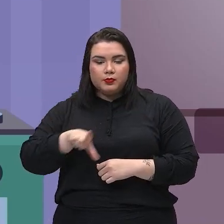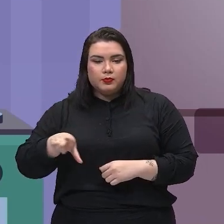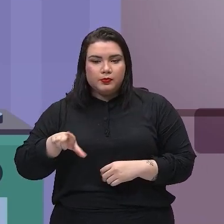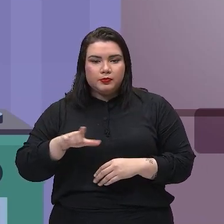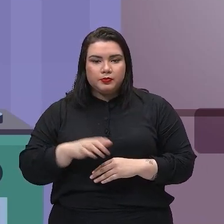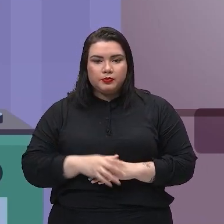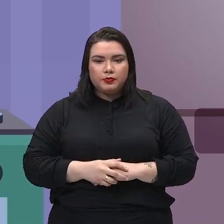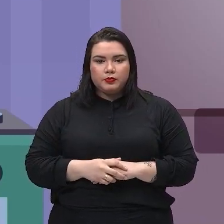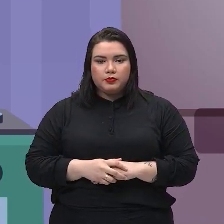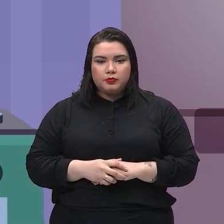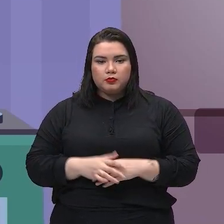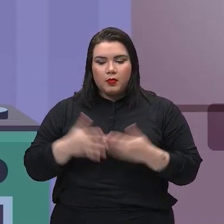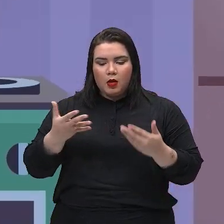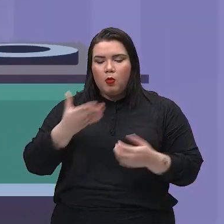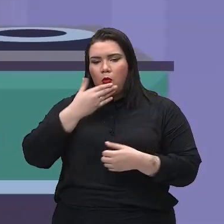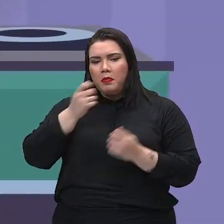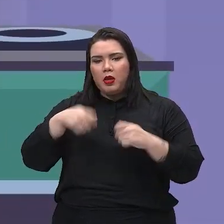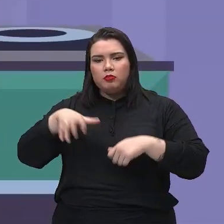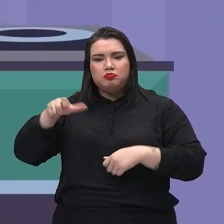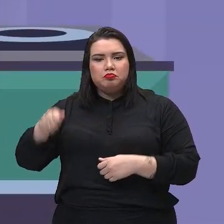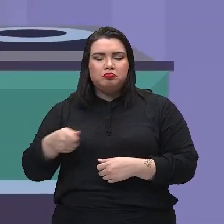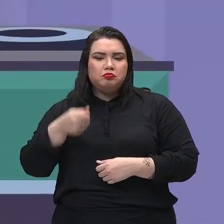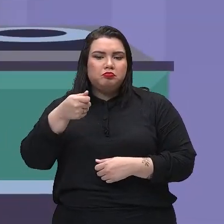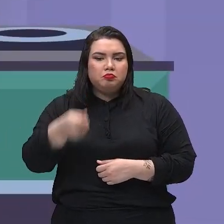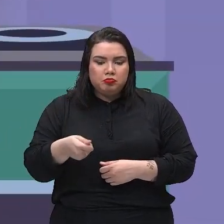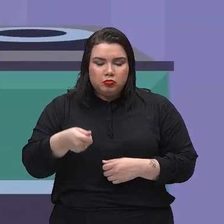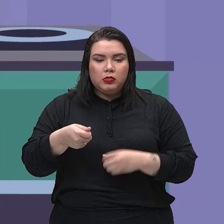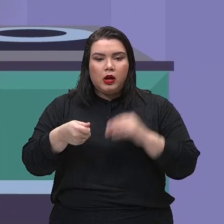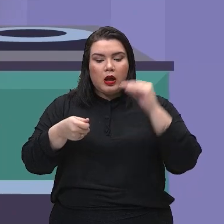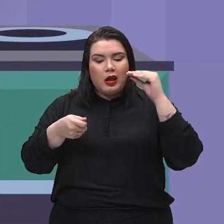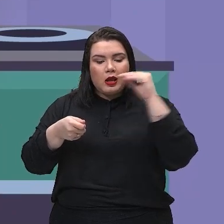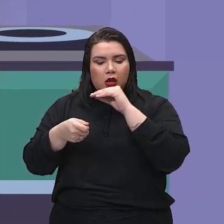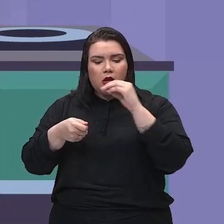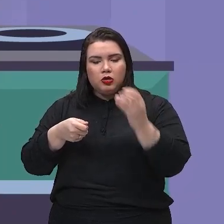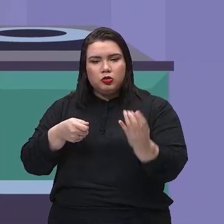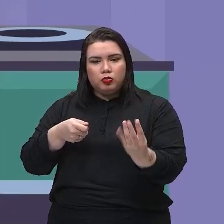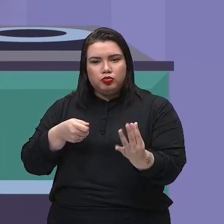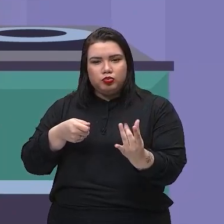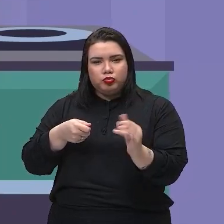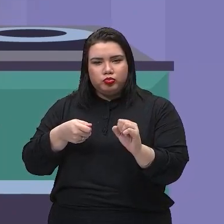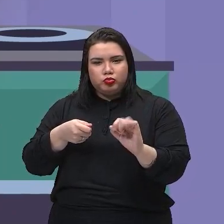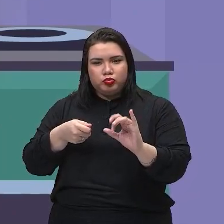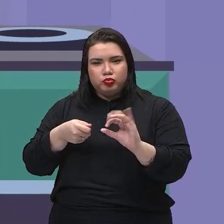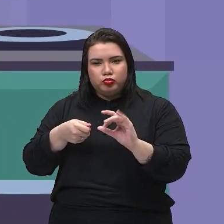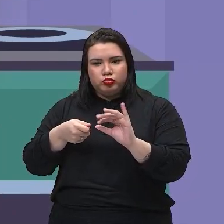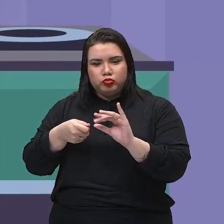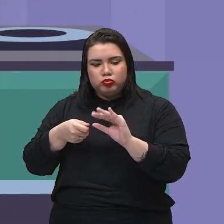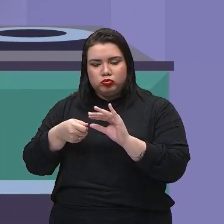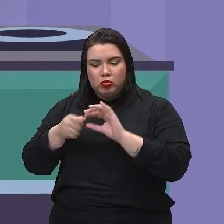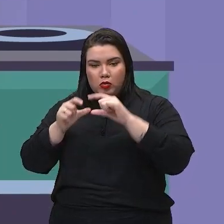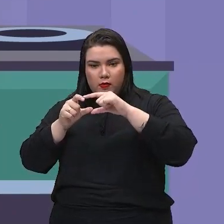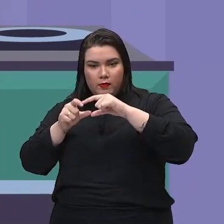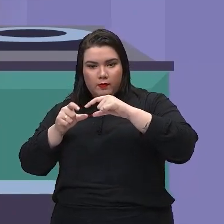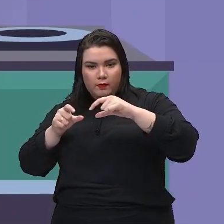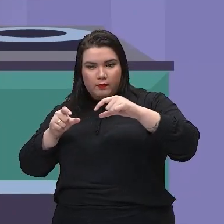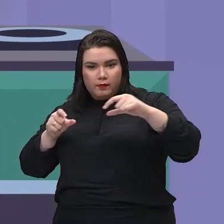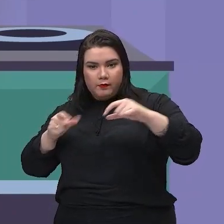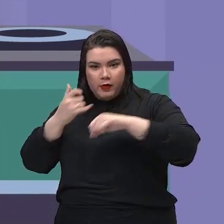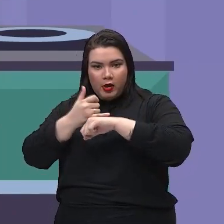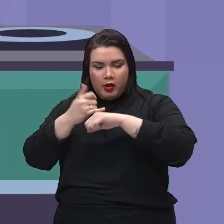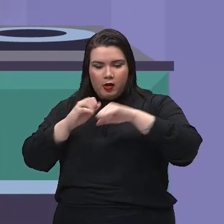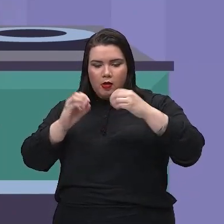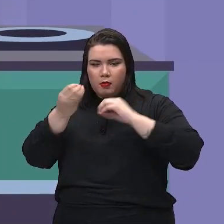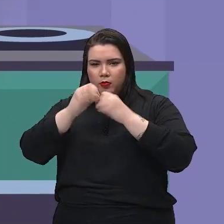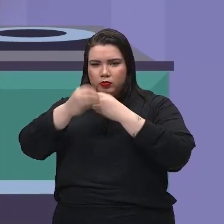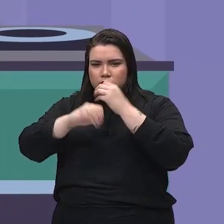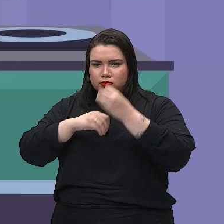antes, ela consegue pegar, ela está resfriada e o aquecimento vai havendo, vai se conduzindo, se